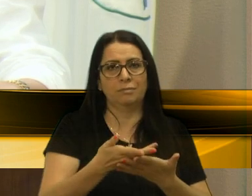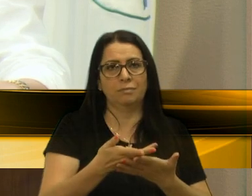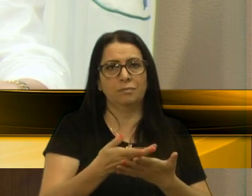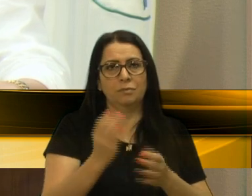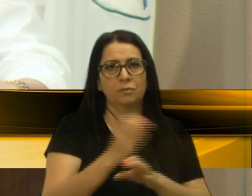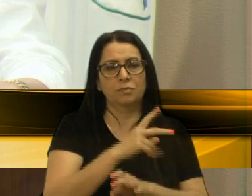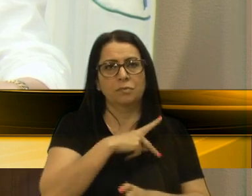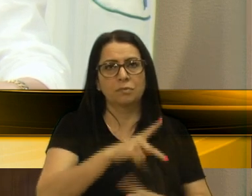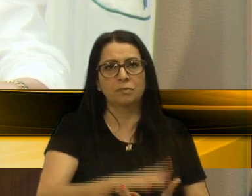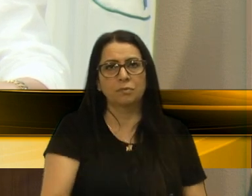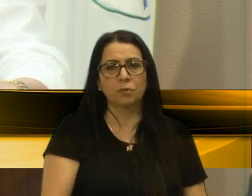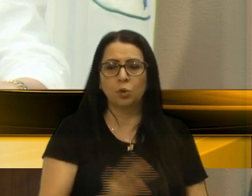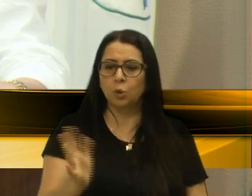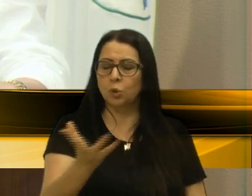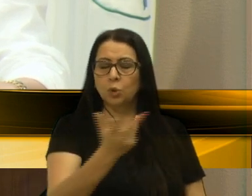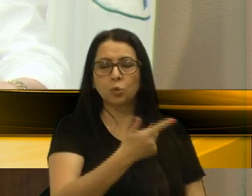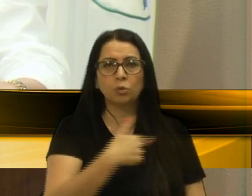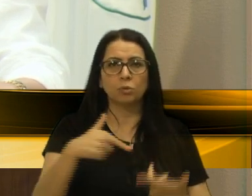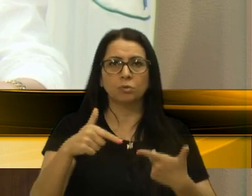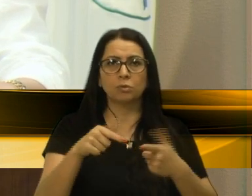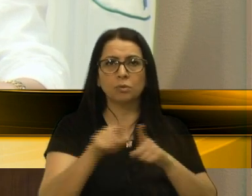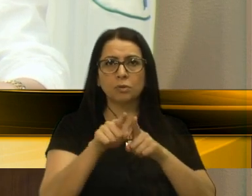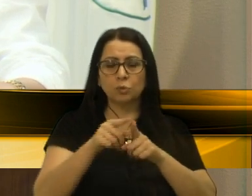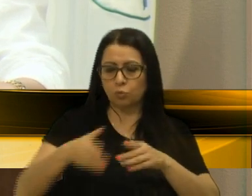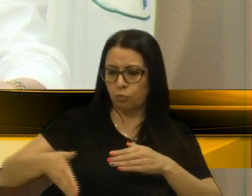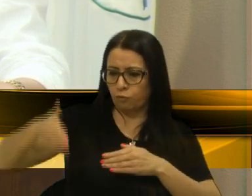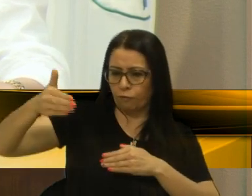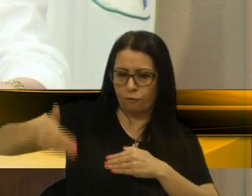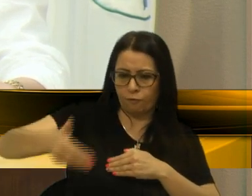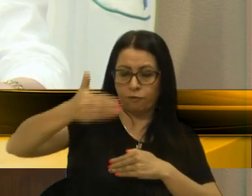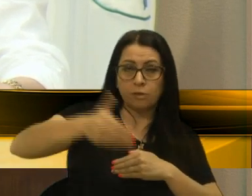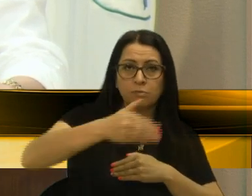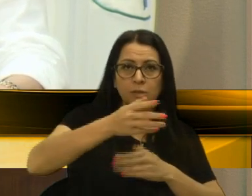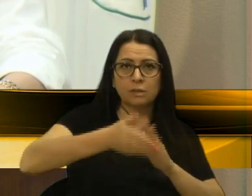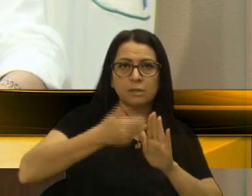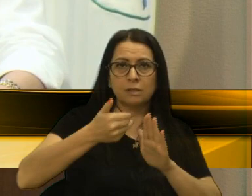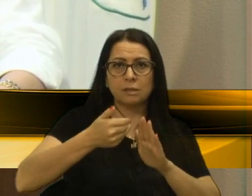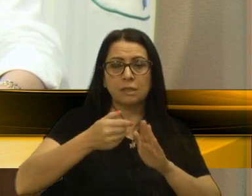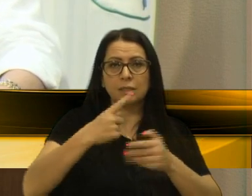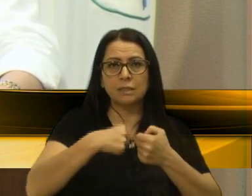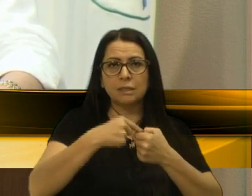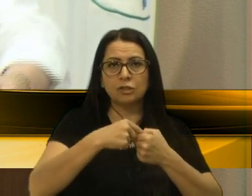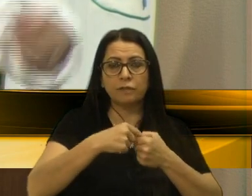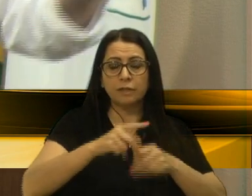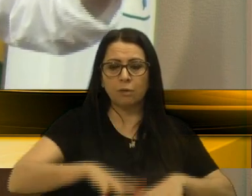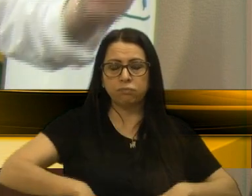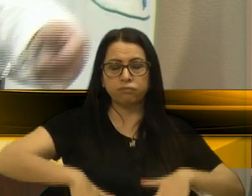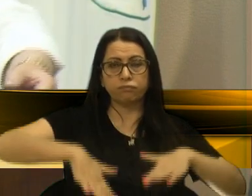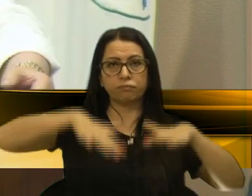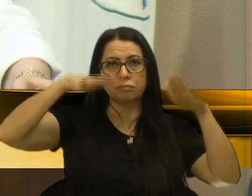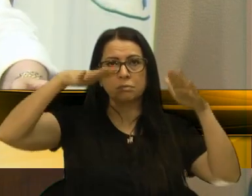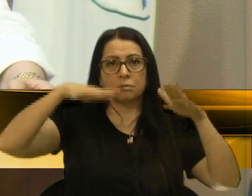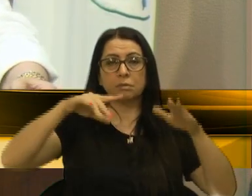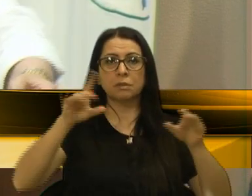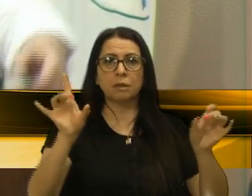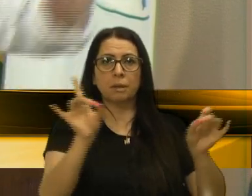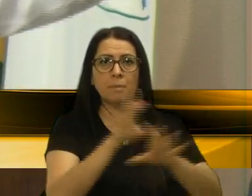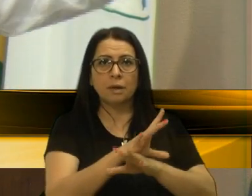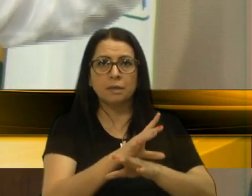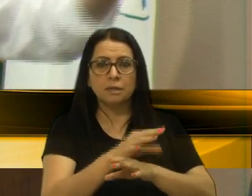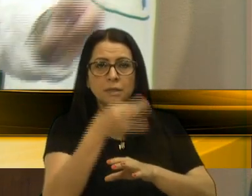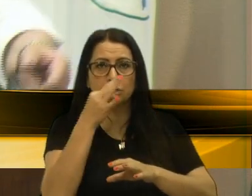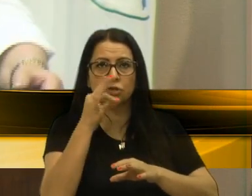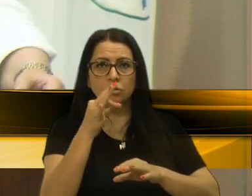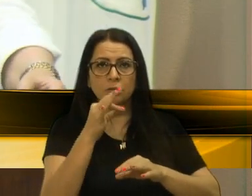concluo, senhor presidente. Todos os tanques de contenção foram retirados, sem a cidade vai voltar a ser alagada. Prepare-se, Caxias, vereador